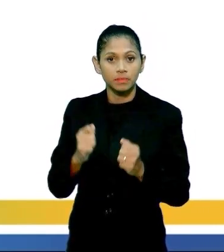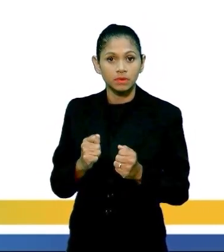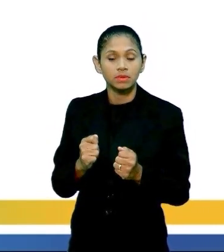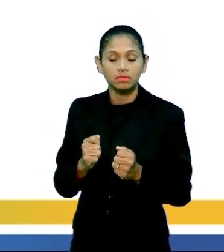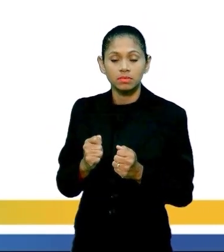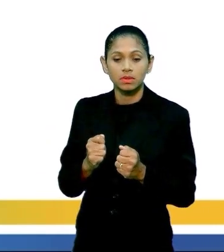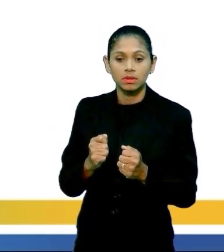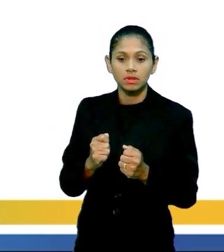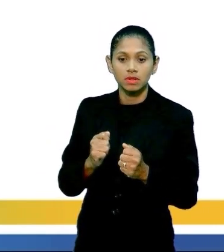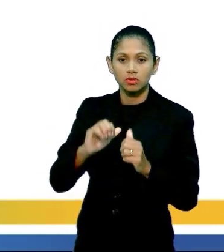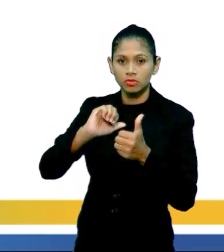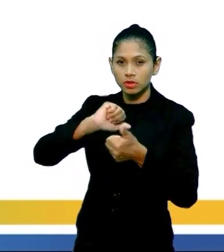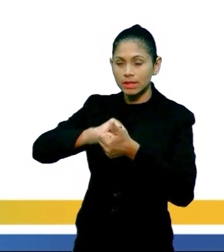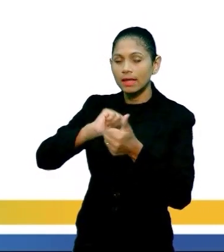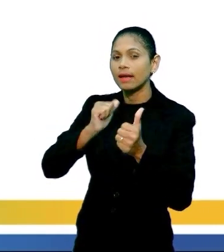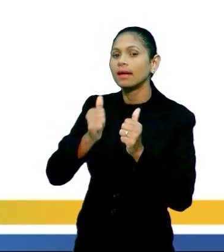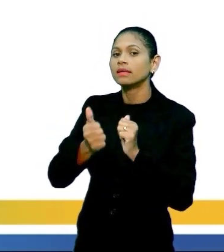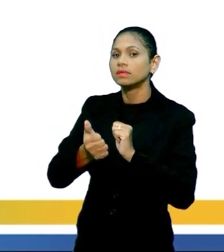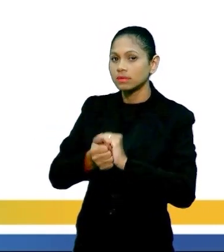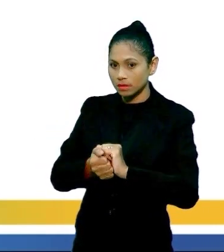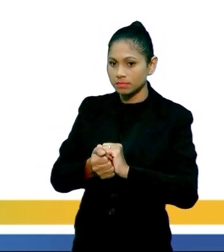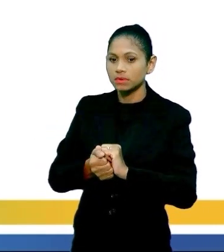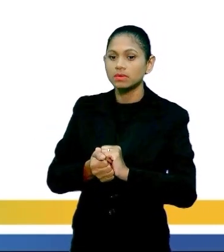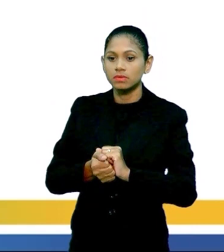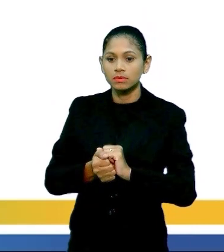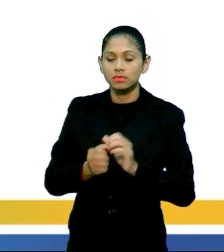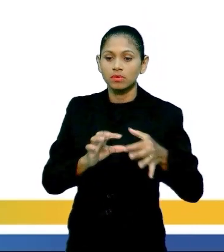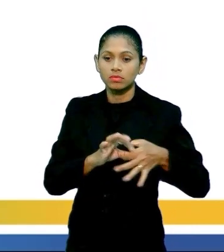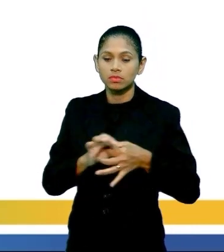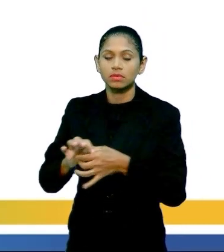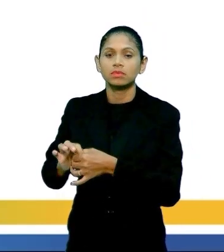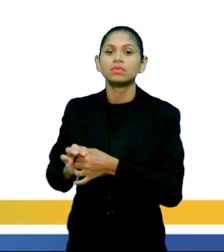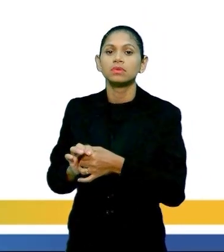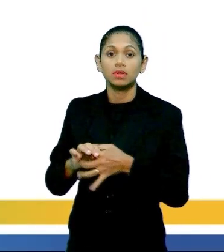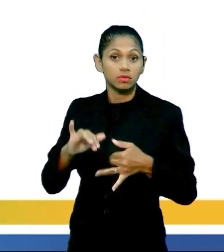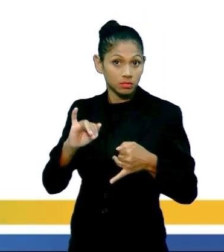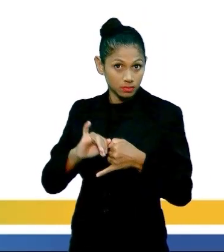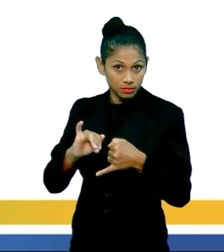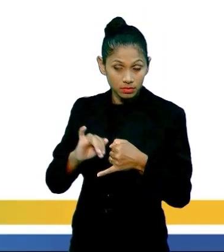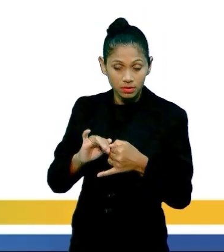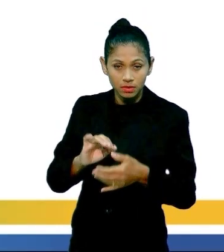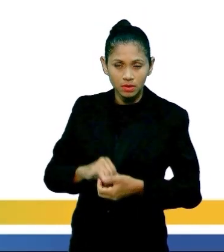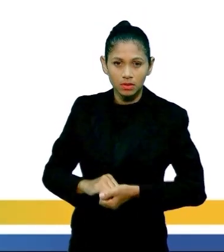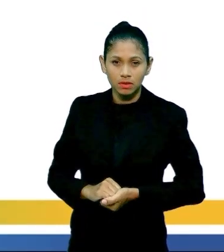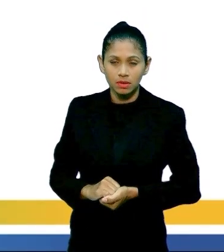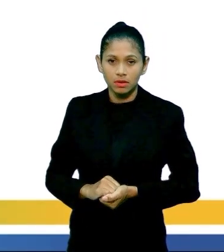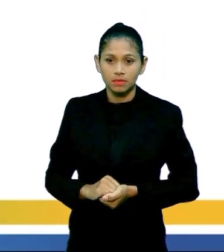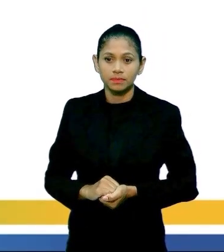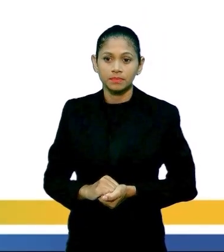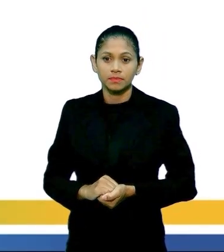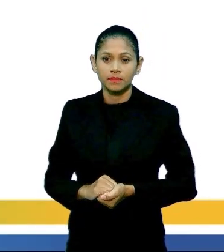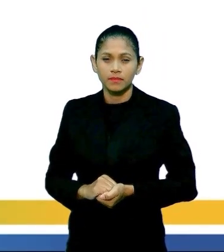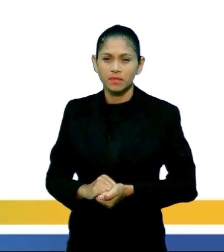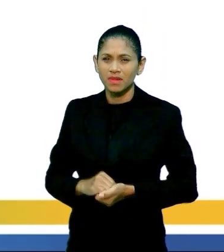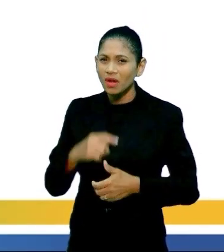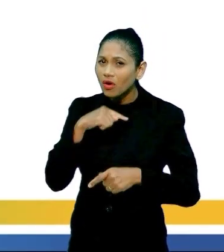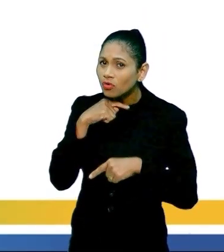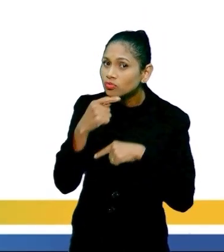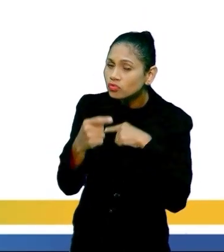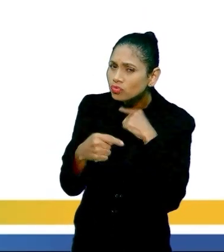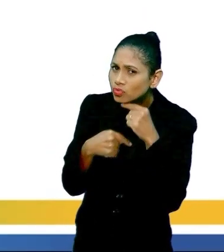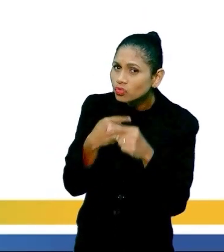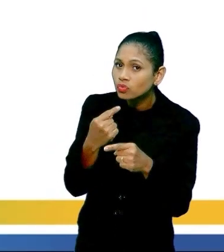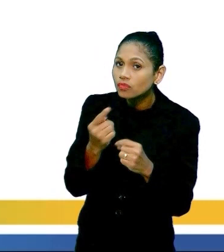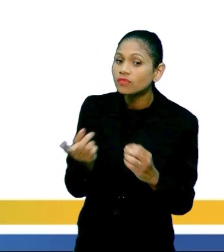contexto em que ela é realizada a gente pode reinventar porque a gente pode readaptar ficou na dúvida a gente recorre a leitura